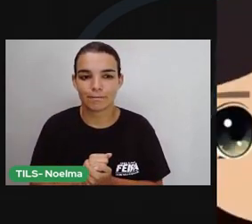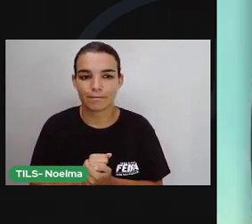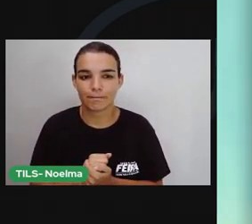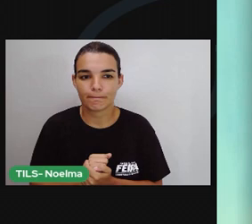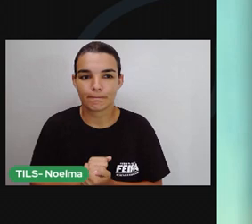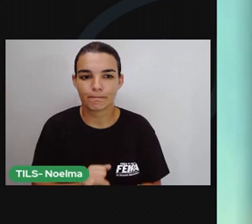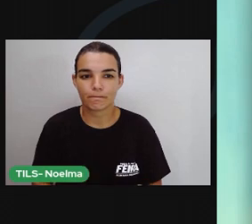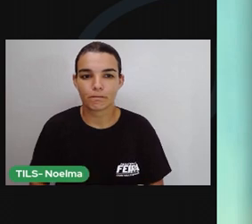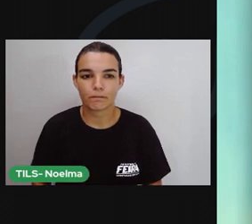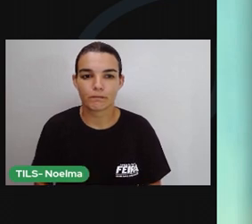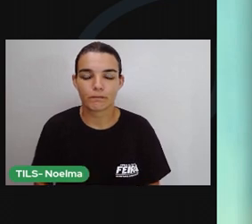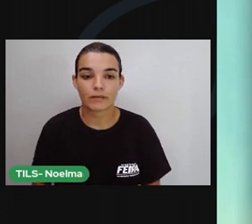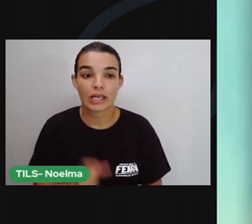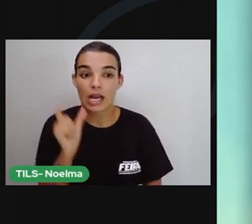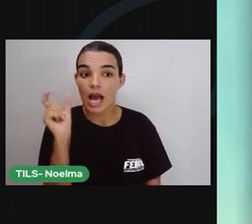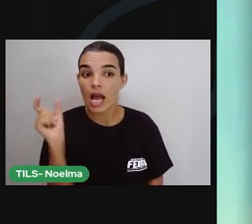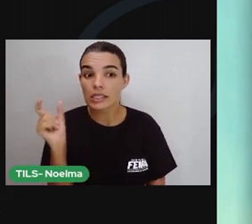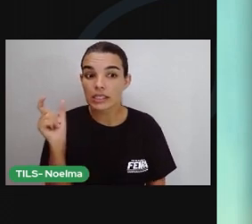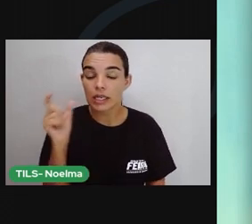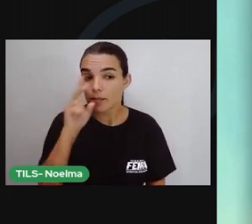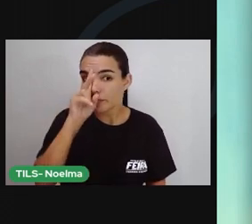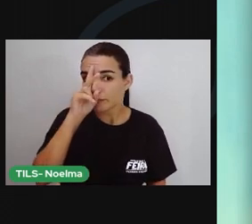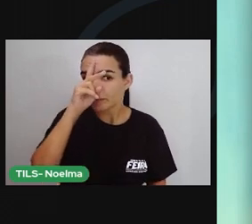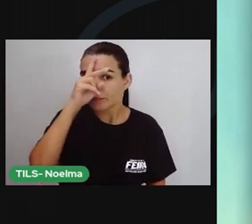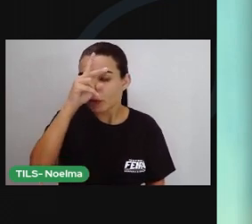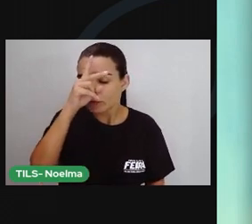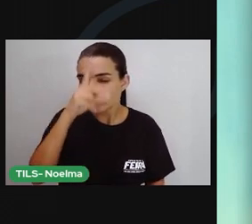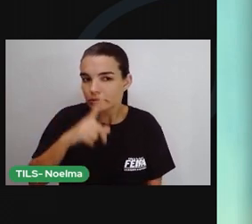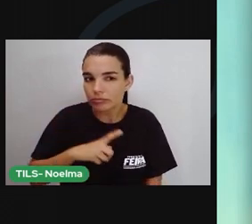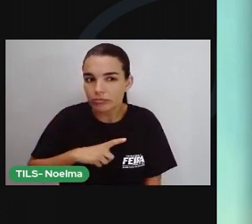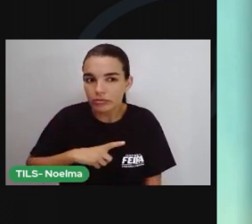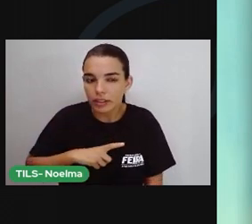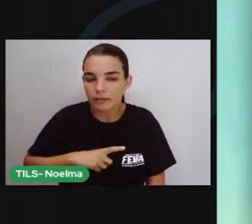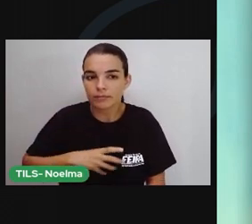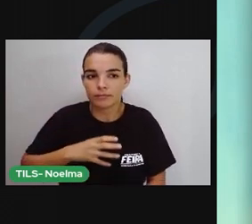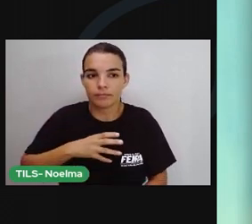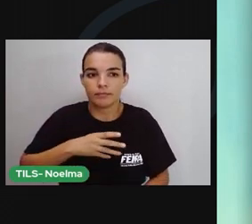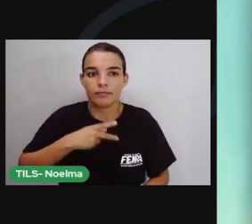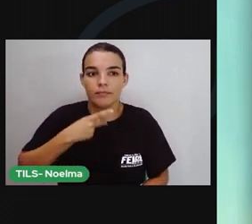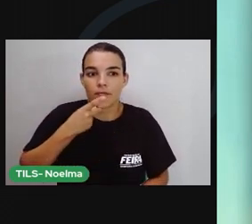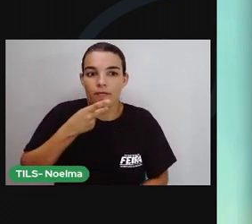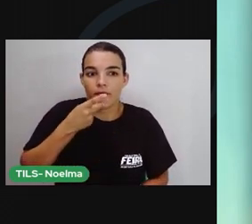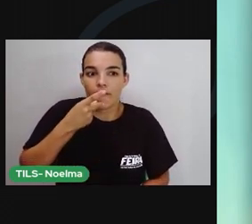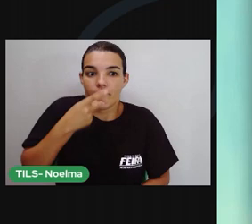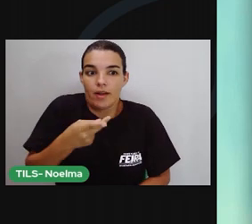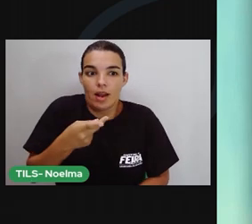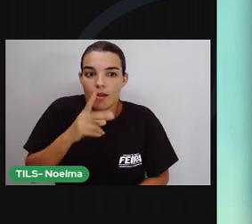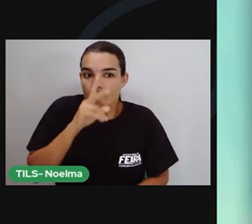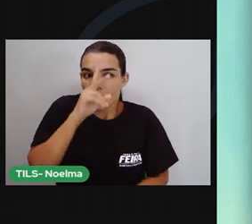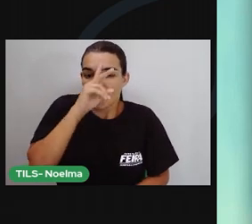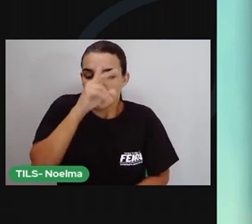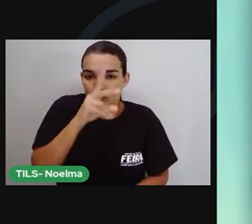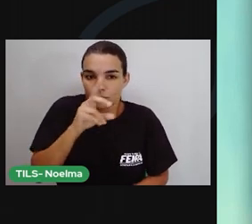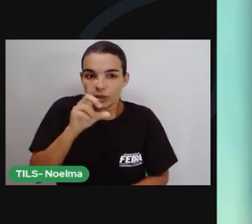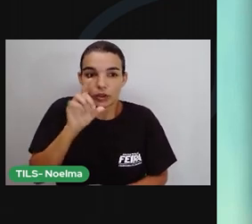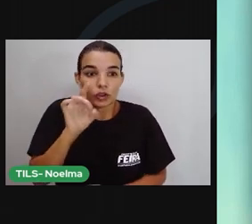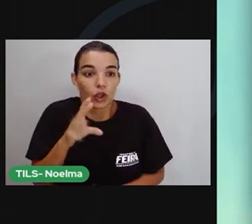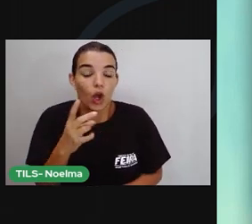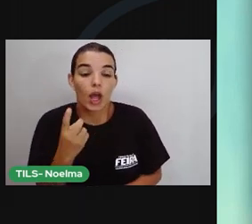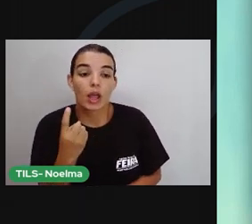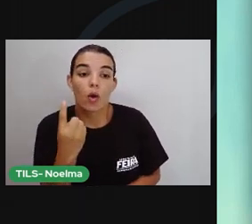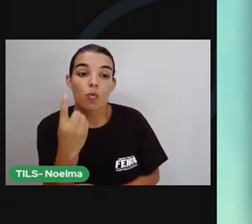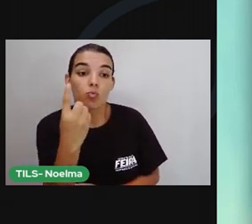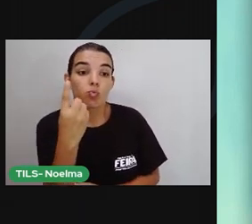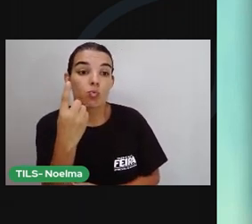A sílaba tônica é a sílaba emitida com mais ênfase, sendo que em cada palavra só pode haver uma